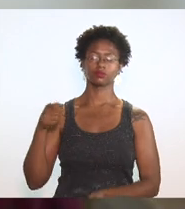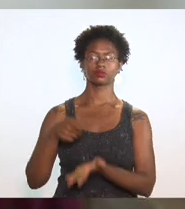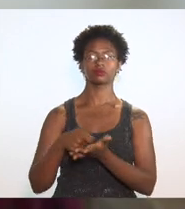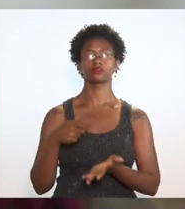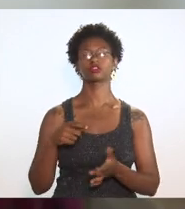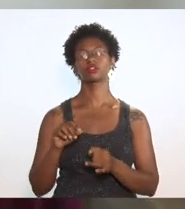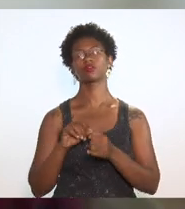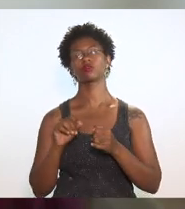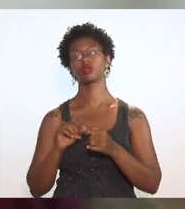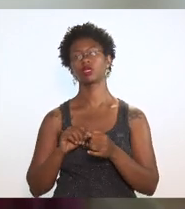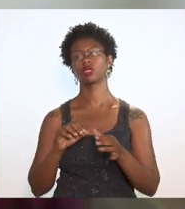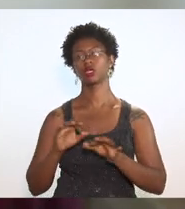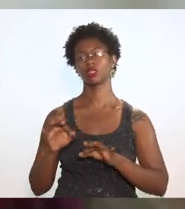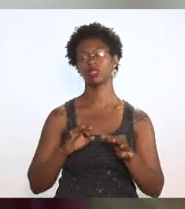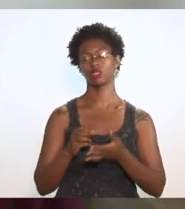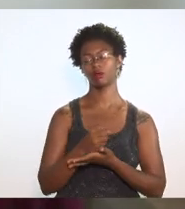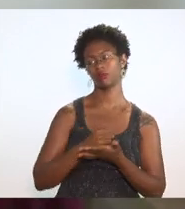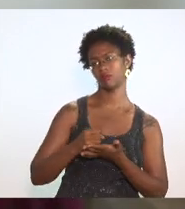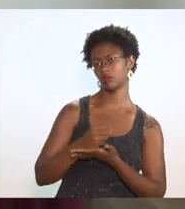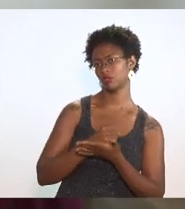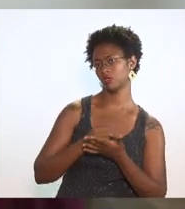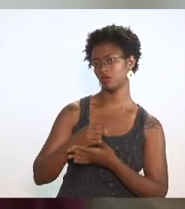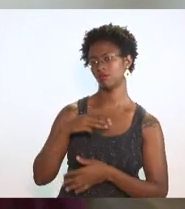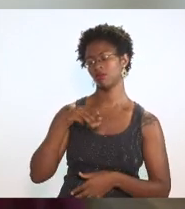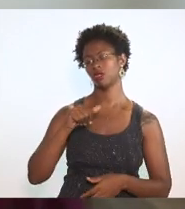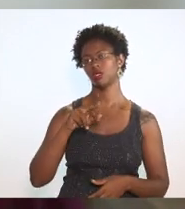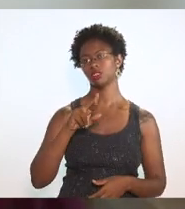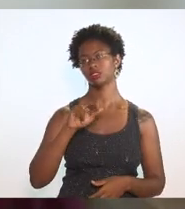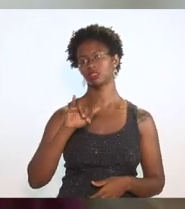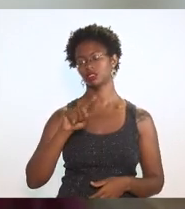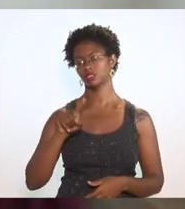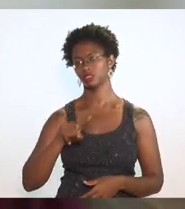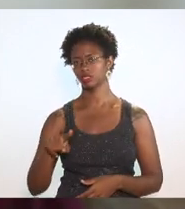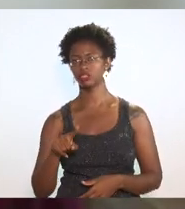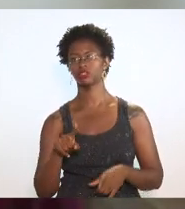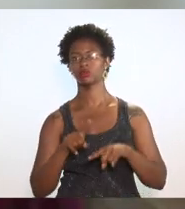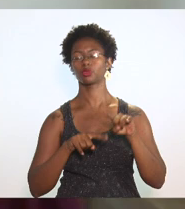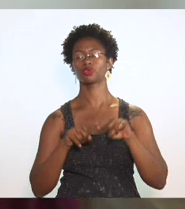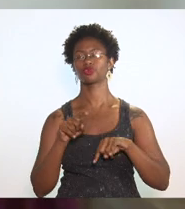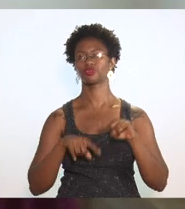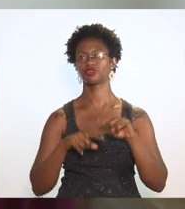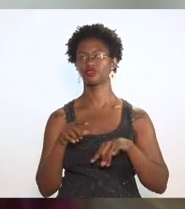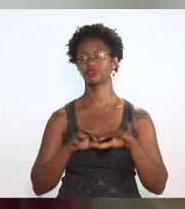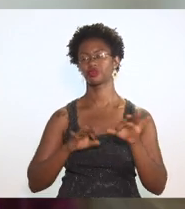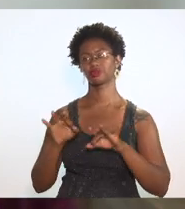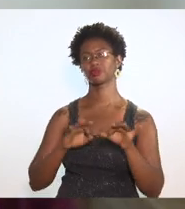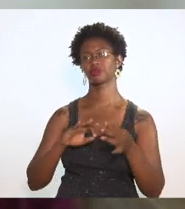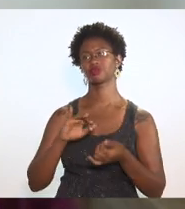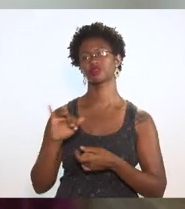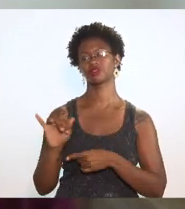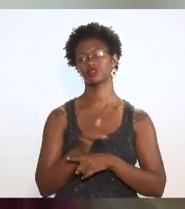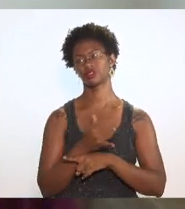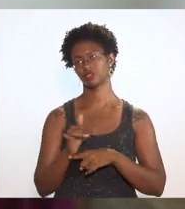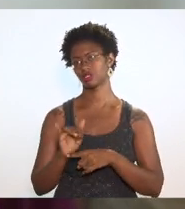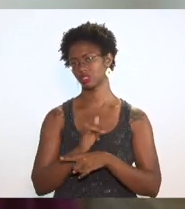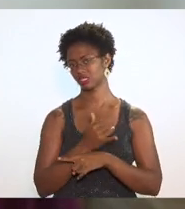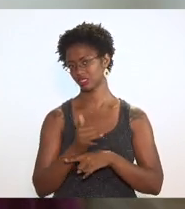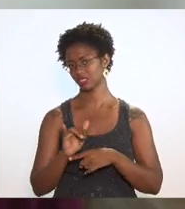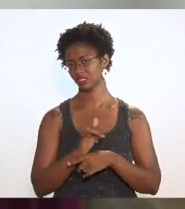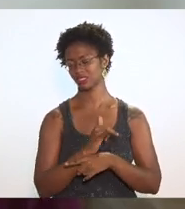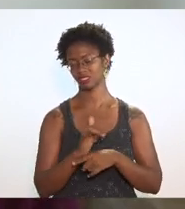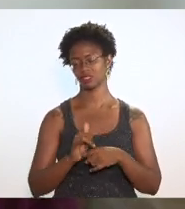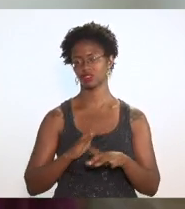matriz insumo produto para se chegar a um plano estratégico de desenvolvimento econômico social